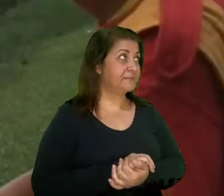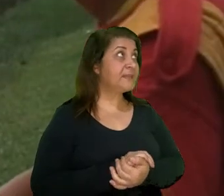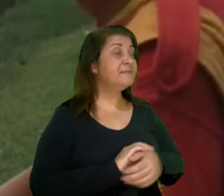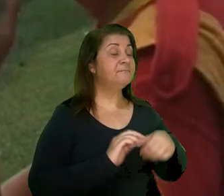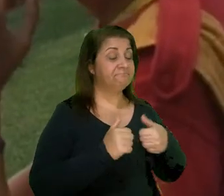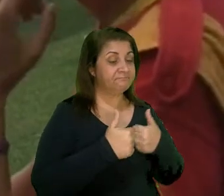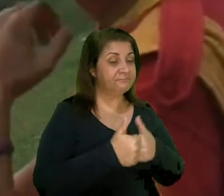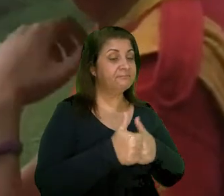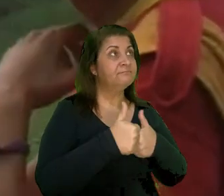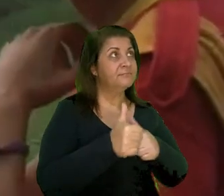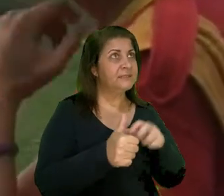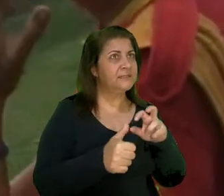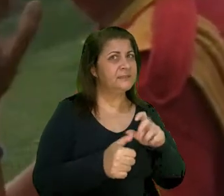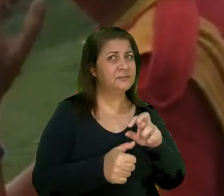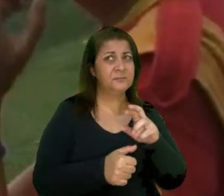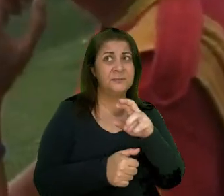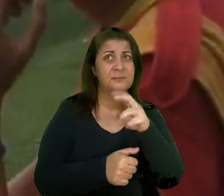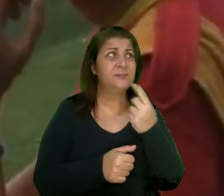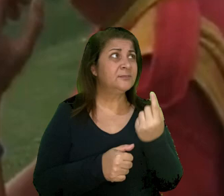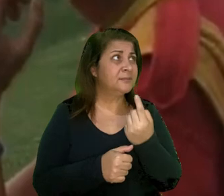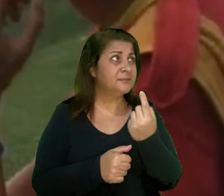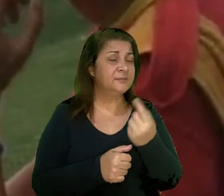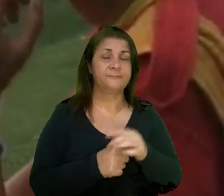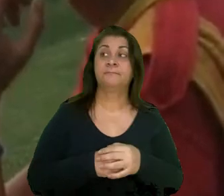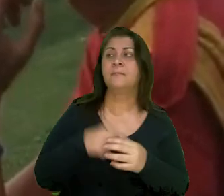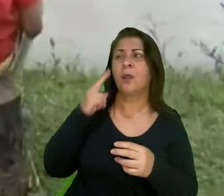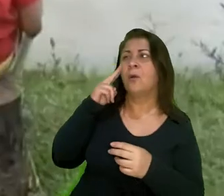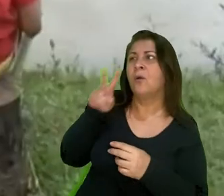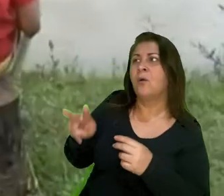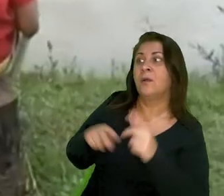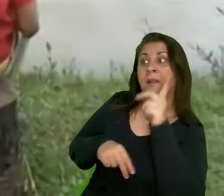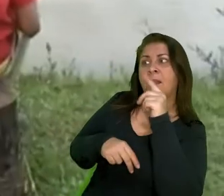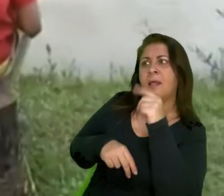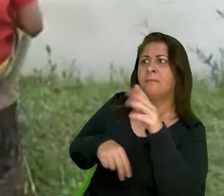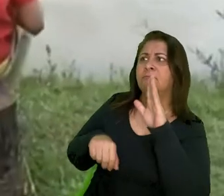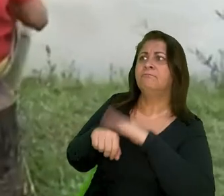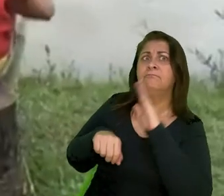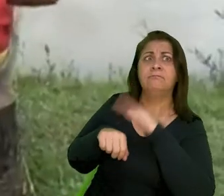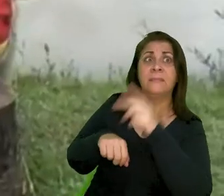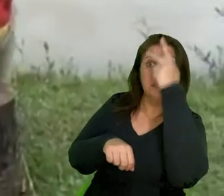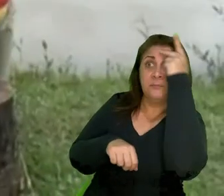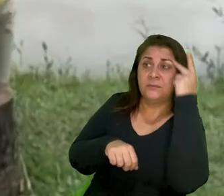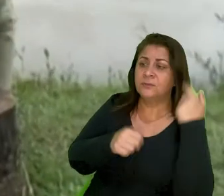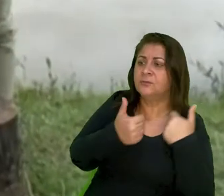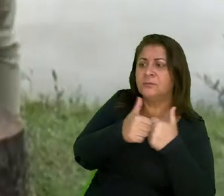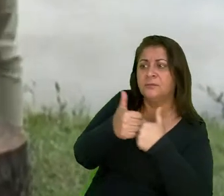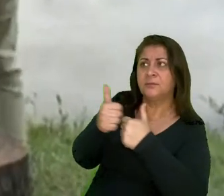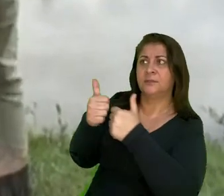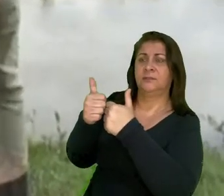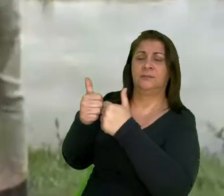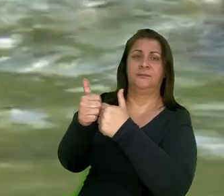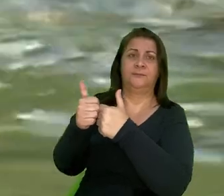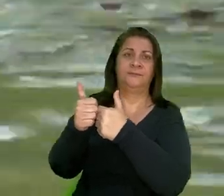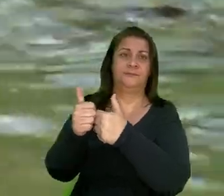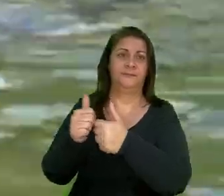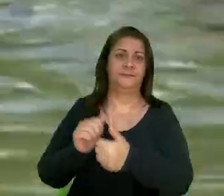E eu vou continuar subindo tudo e sozinho? Olhe na água. Tem mais gente subindo o rio com você.